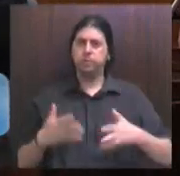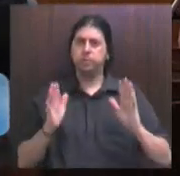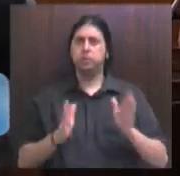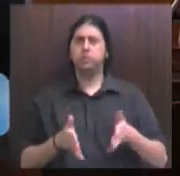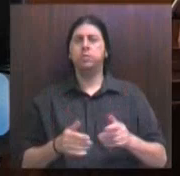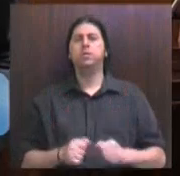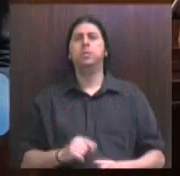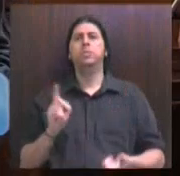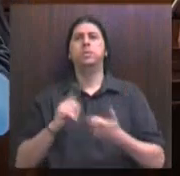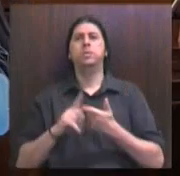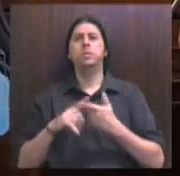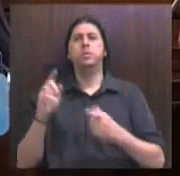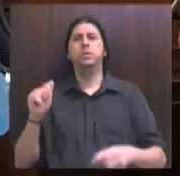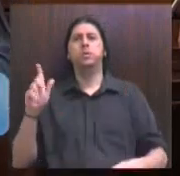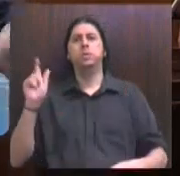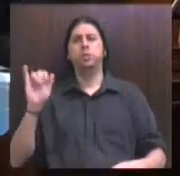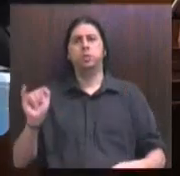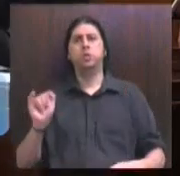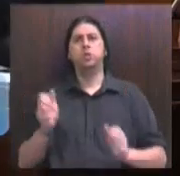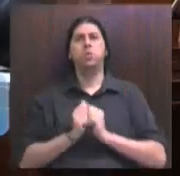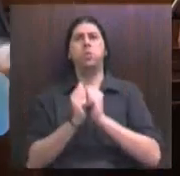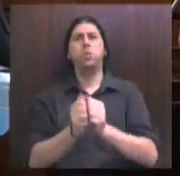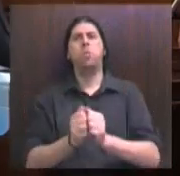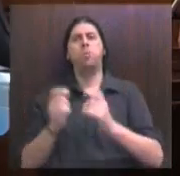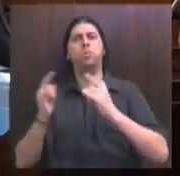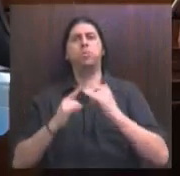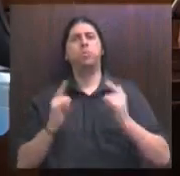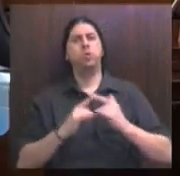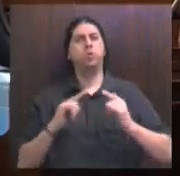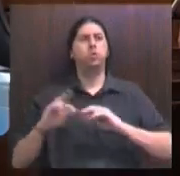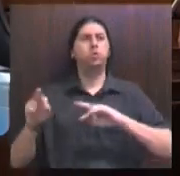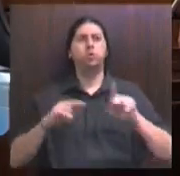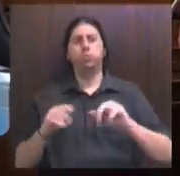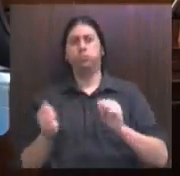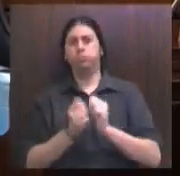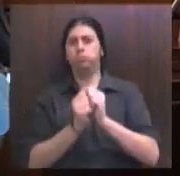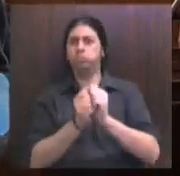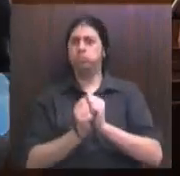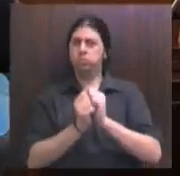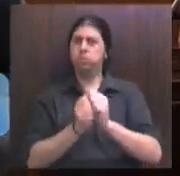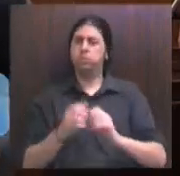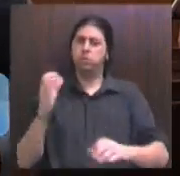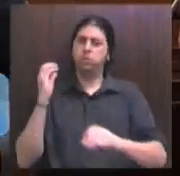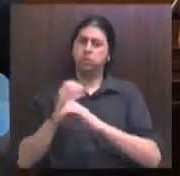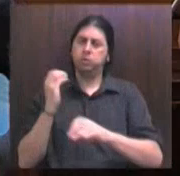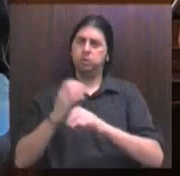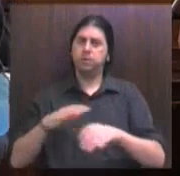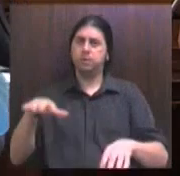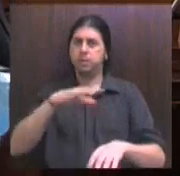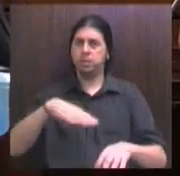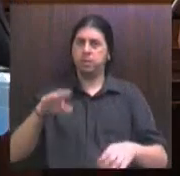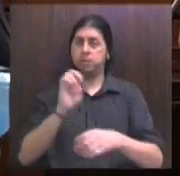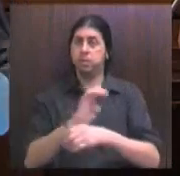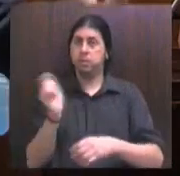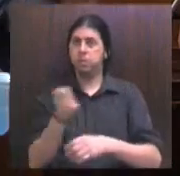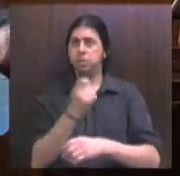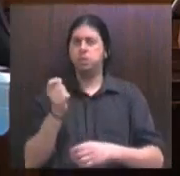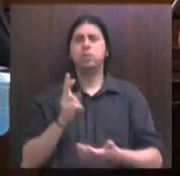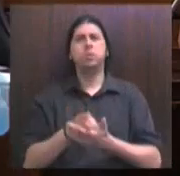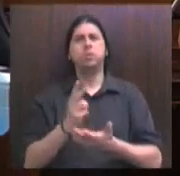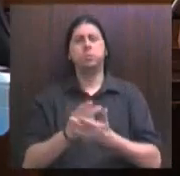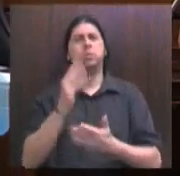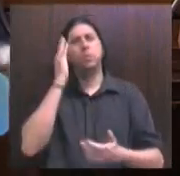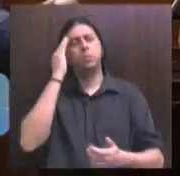o CENG, junto com outras entidades que representam a área da engenharia no Estado do Grande Sul, sempre